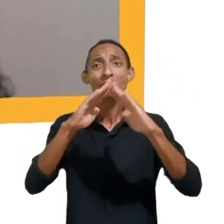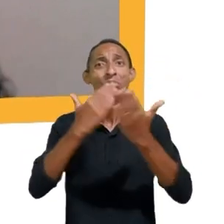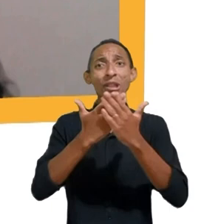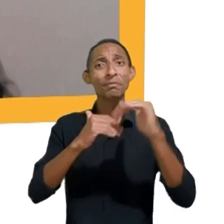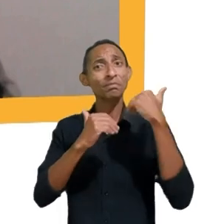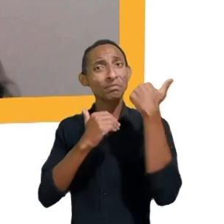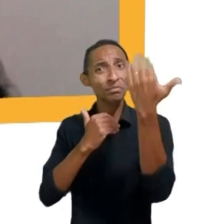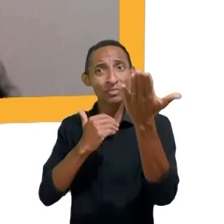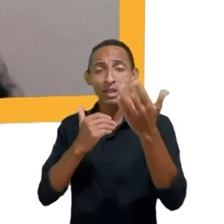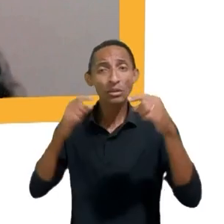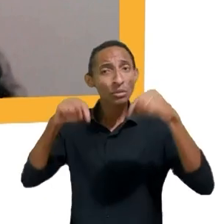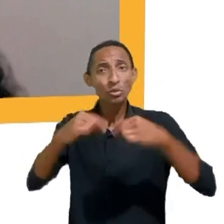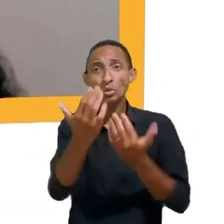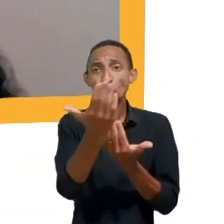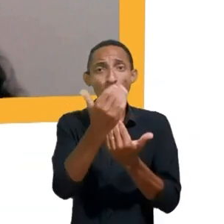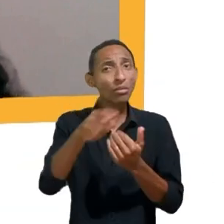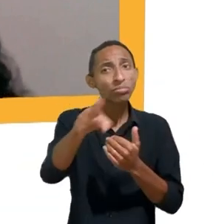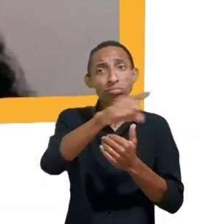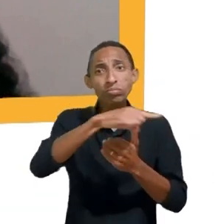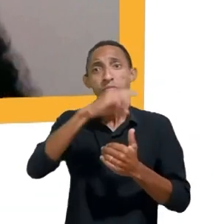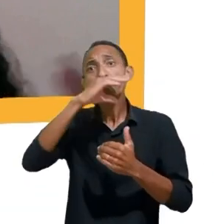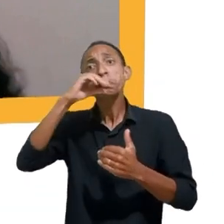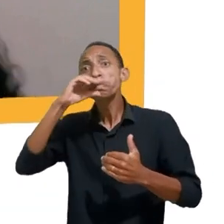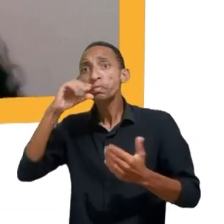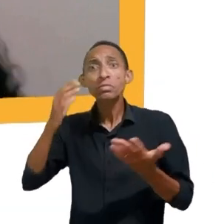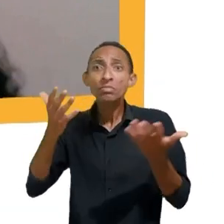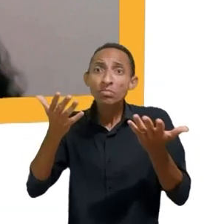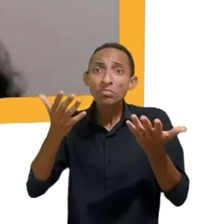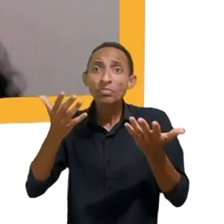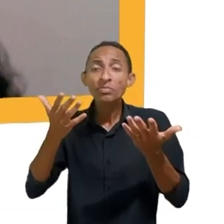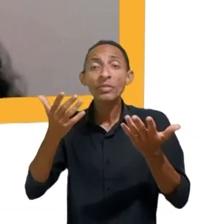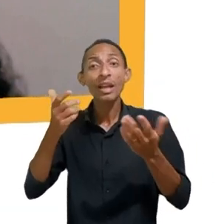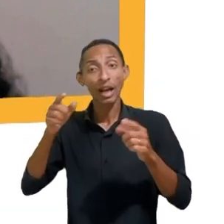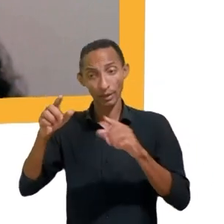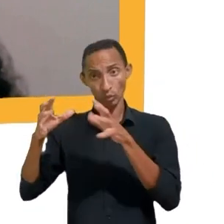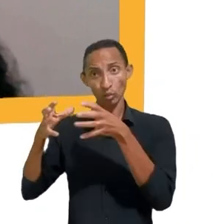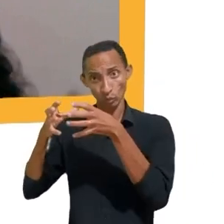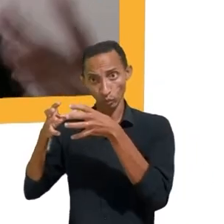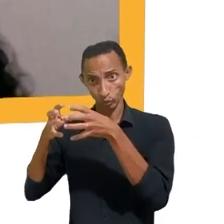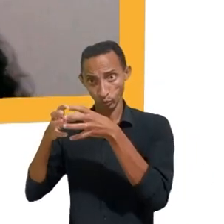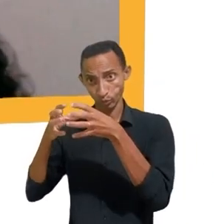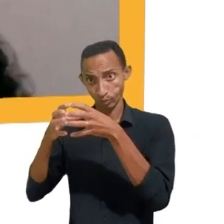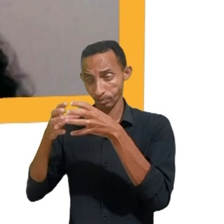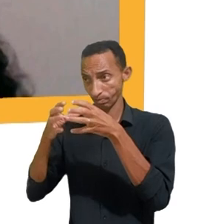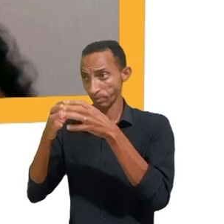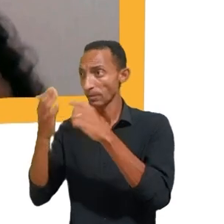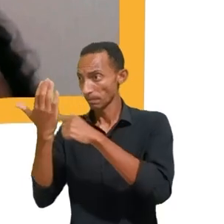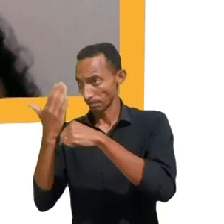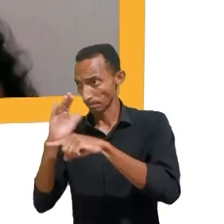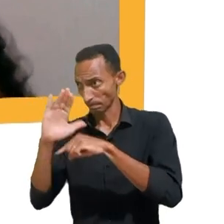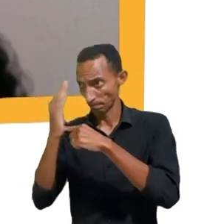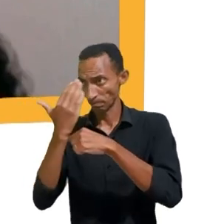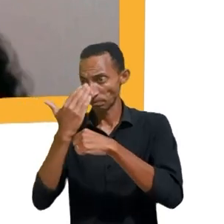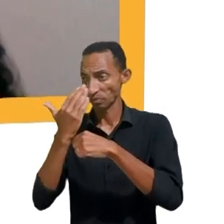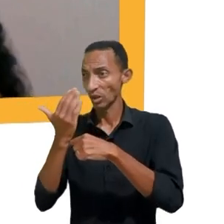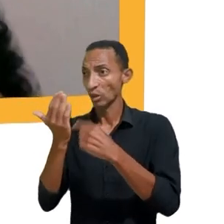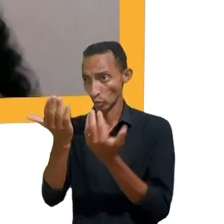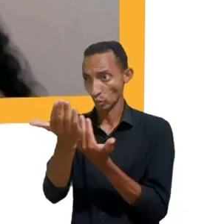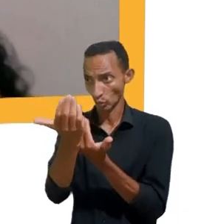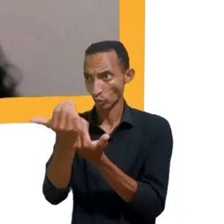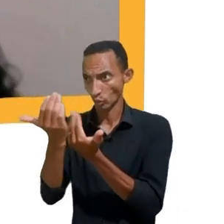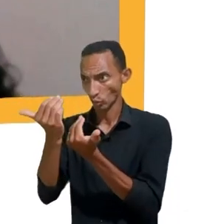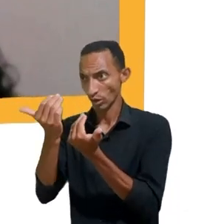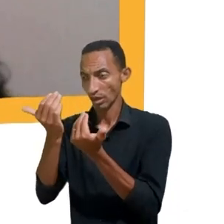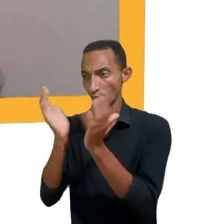e a gente resolveu fazer um grupo de apoio para esses jovens que se sentissem à vontade para falar sobre seus